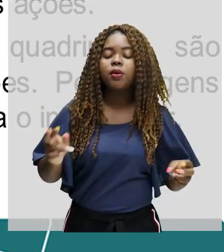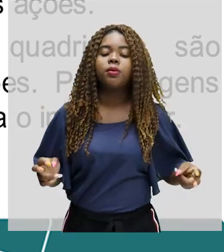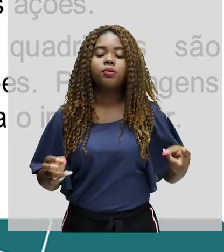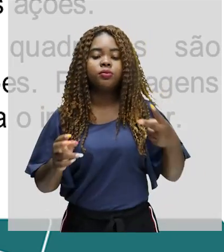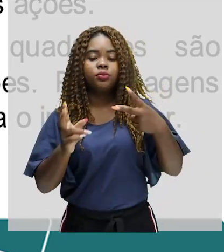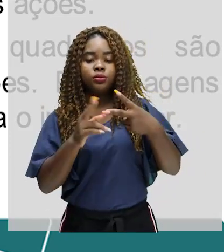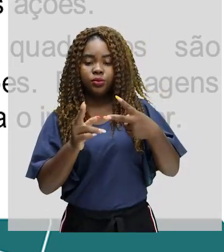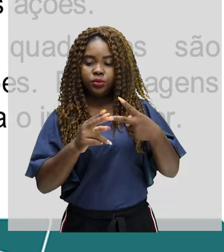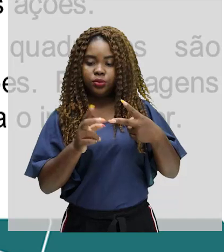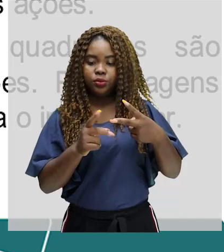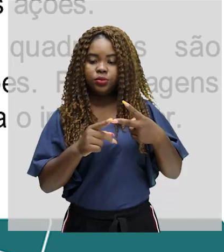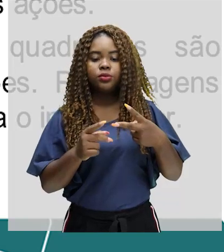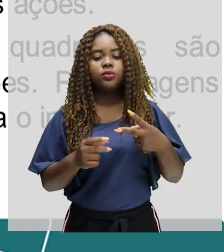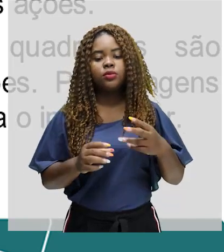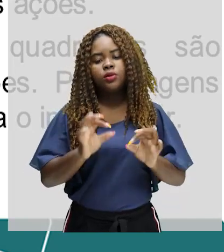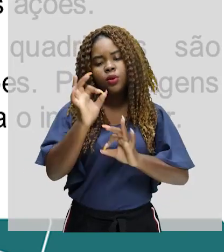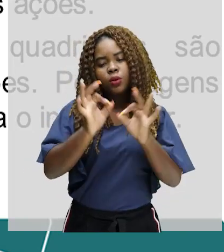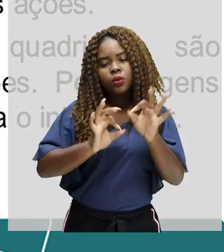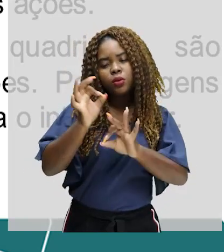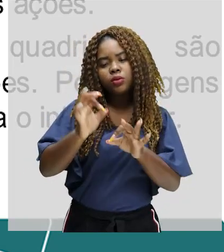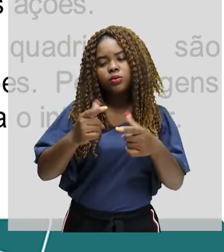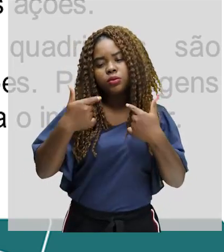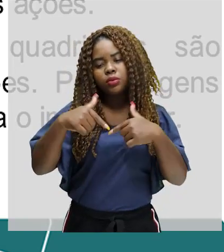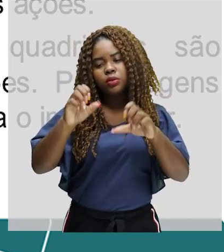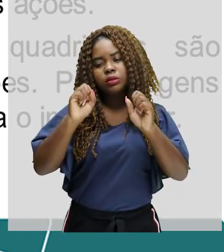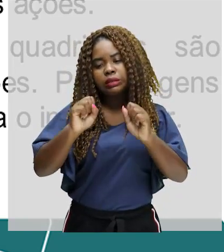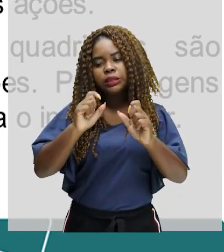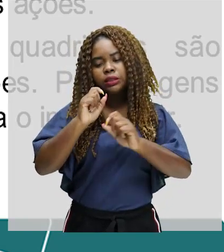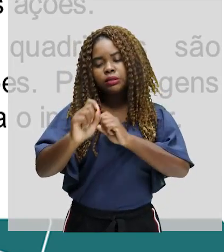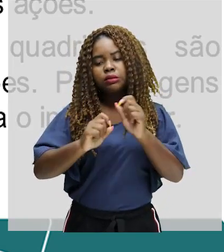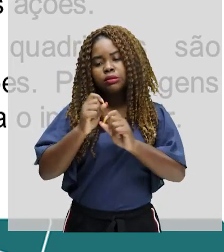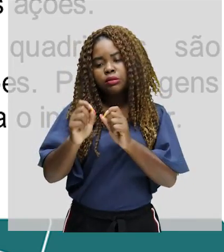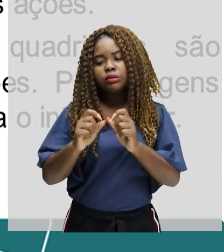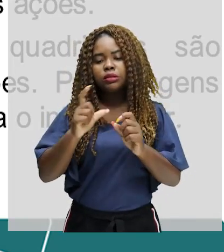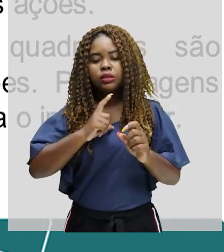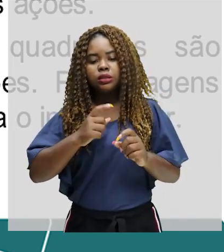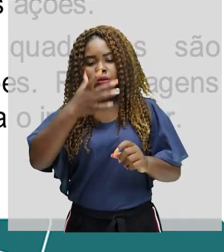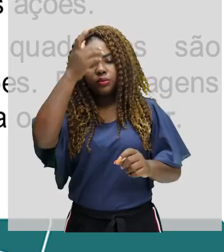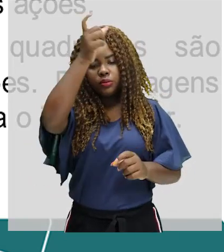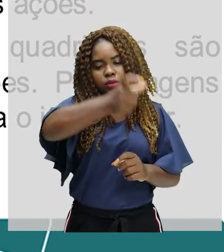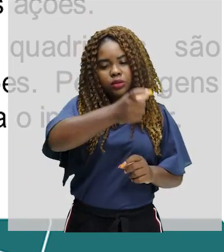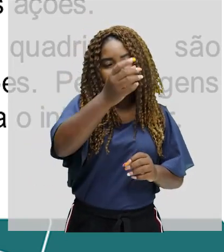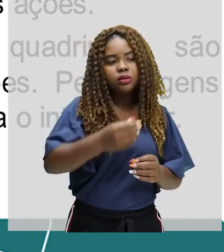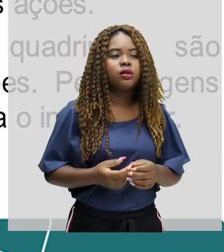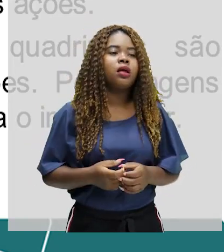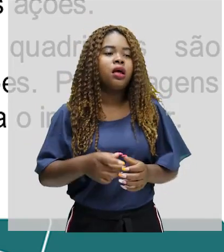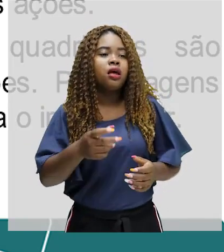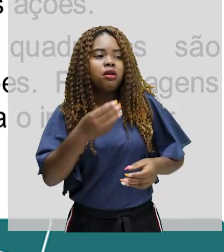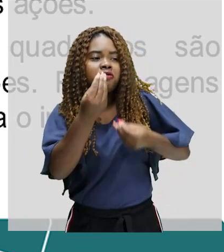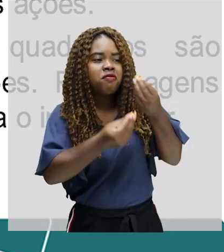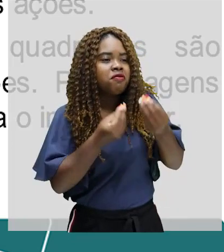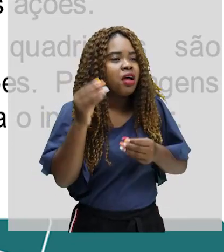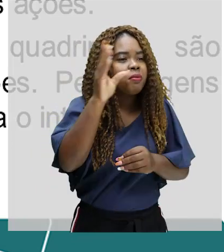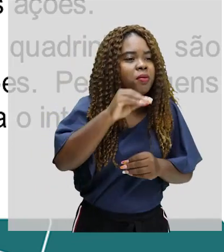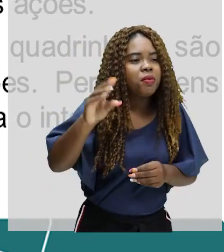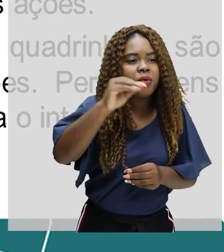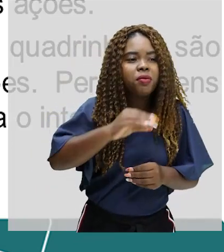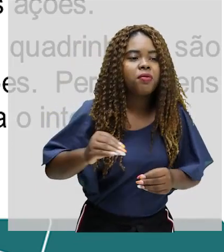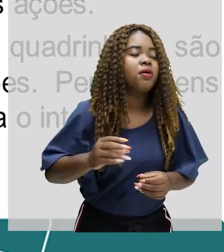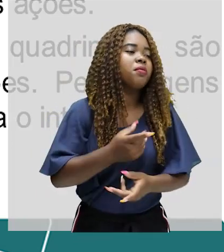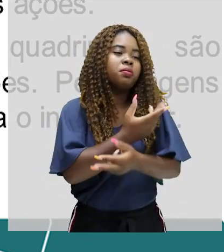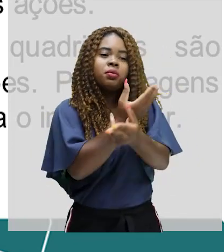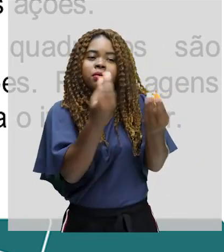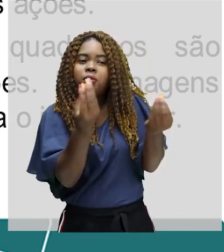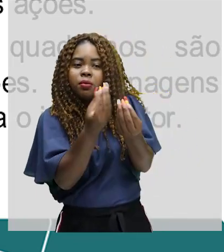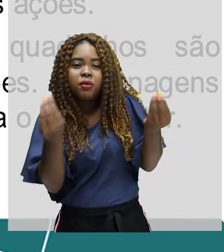quadrinhos são construídos em uma linguagem carregada de convenções. Personagens falam muito, explicam muito, não para si mesmas,